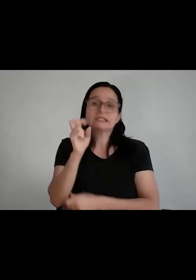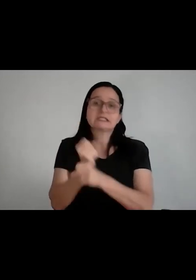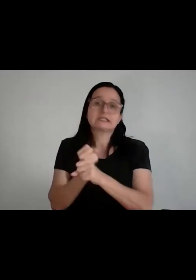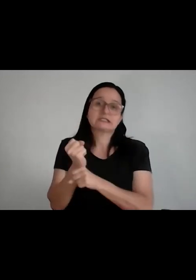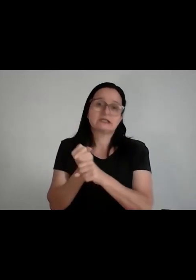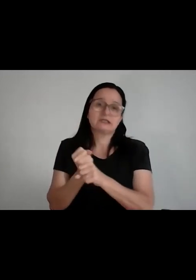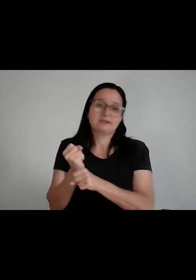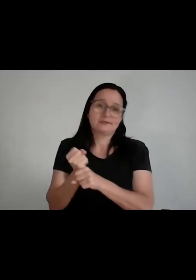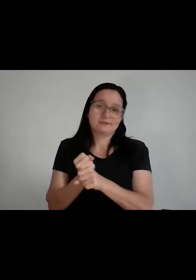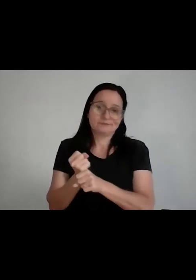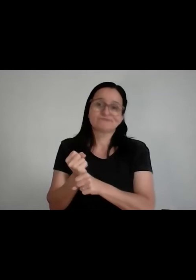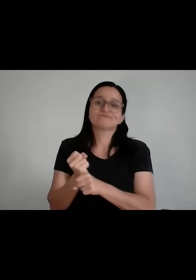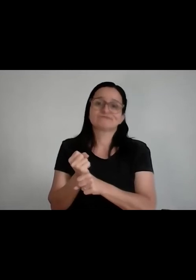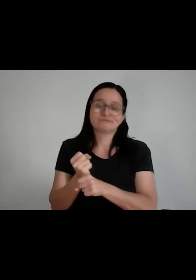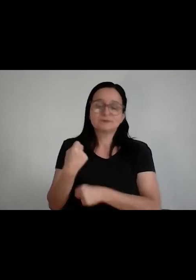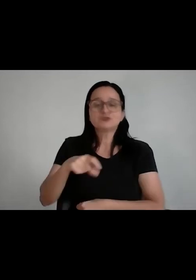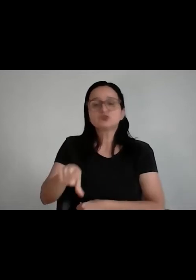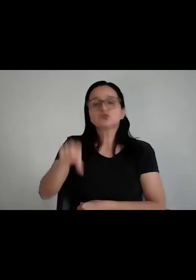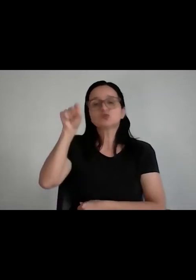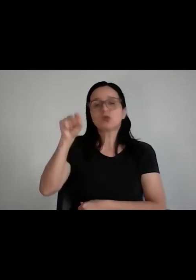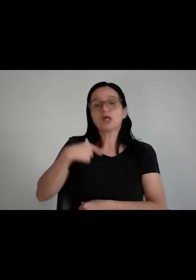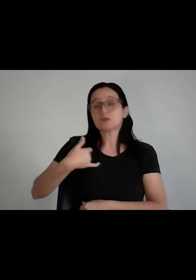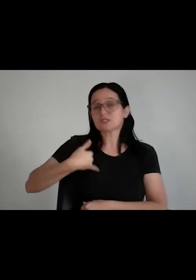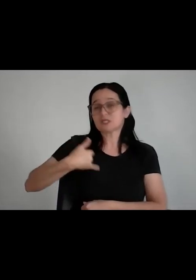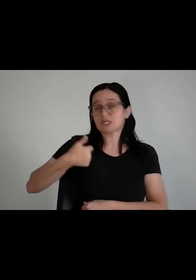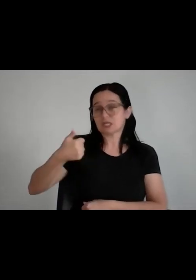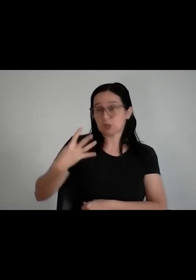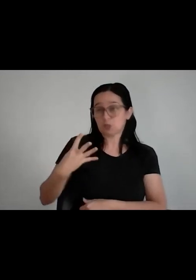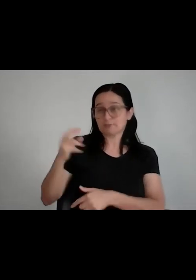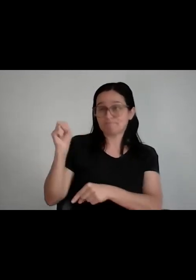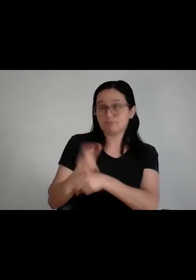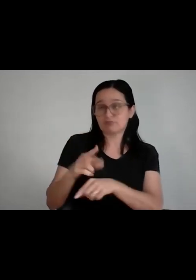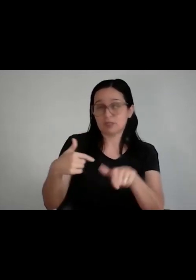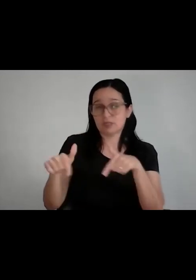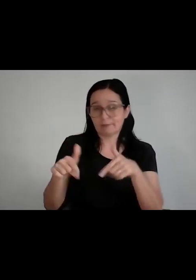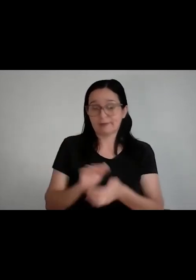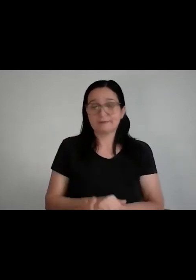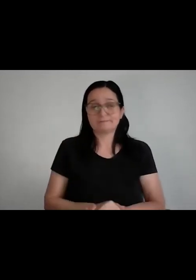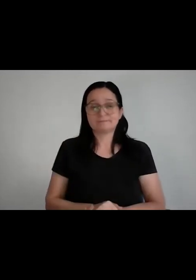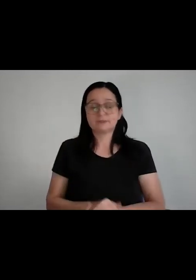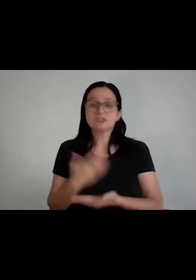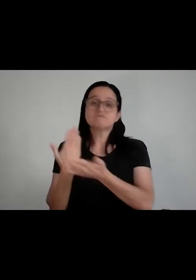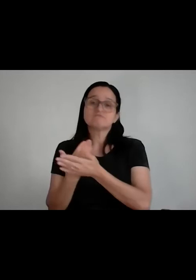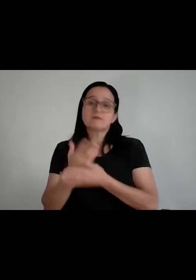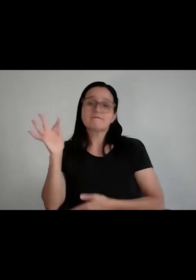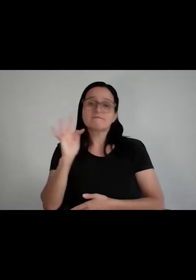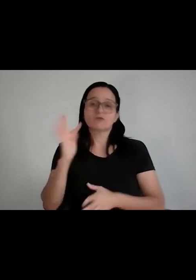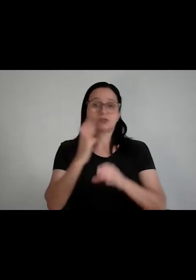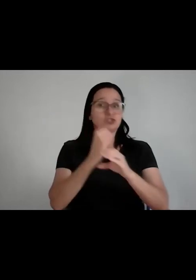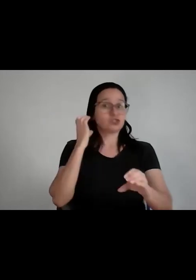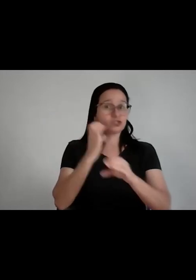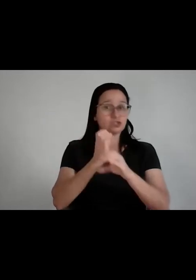não vai dar para ter tudo, eu comecei a trabalhar com 14, eu fiz uma faculdade de engenharia de 5 anos, significa que eu fiquei